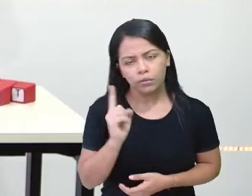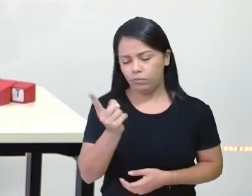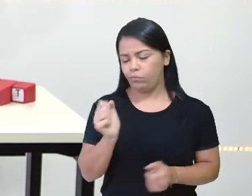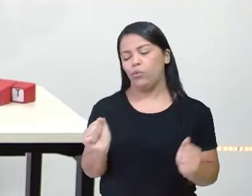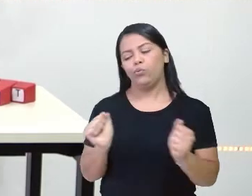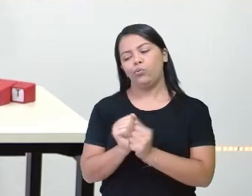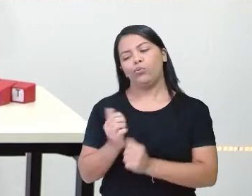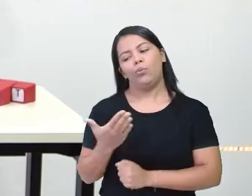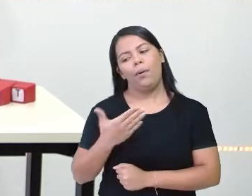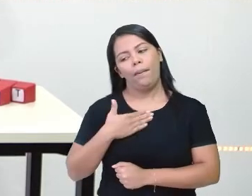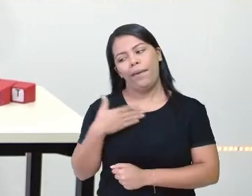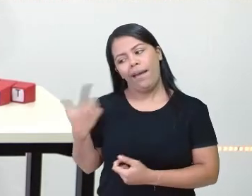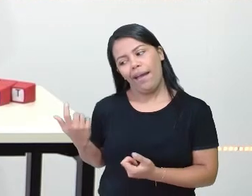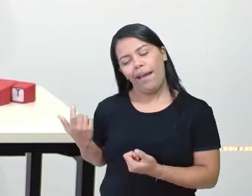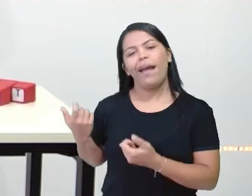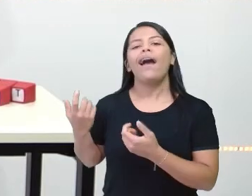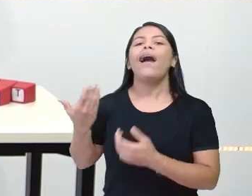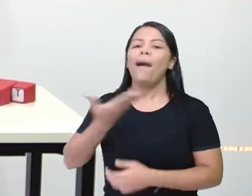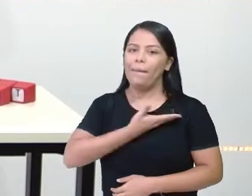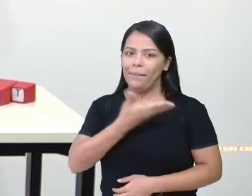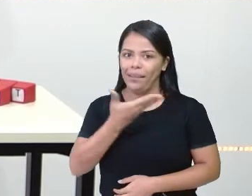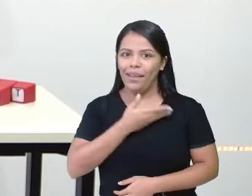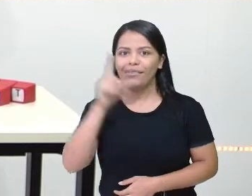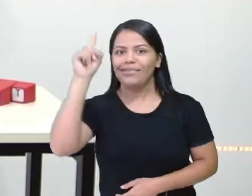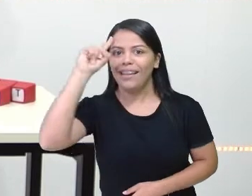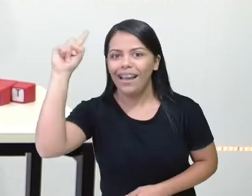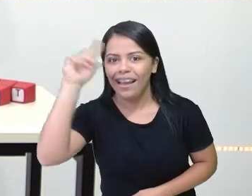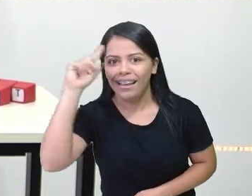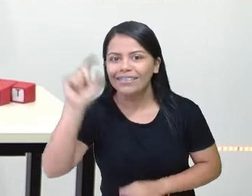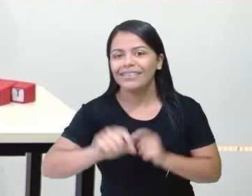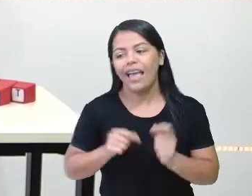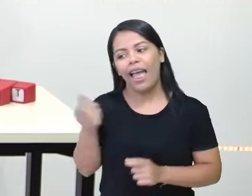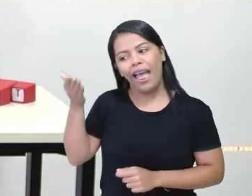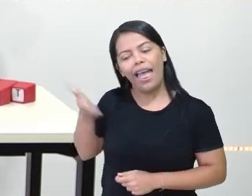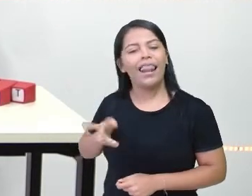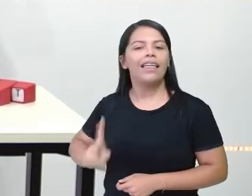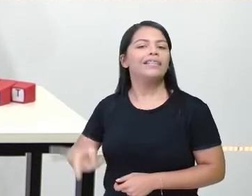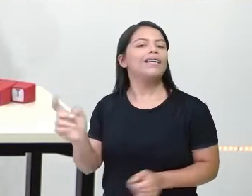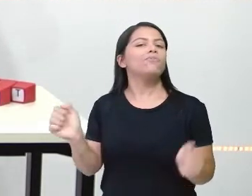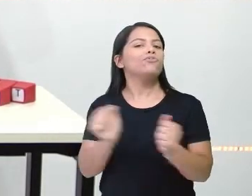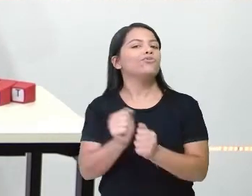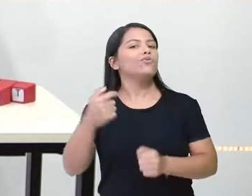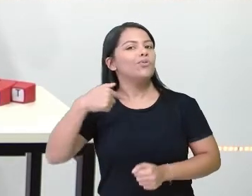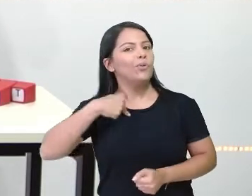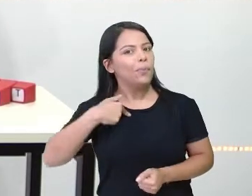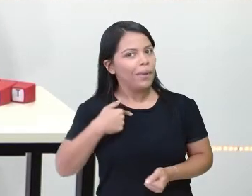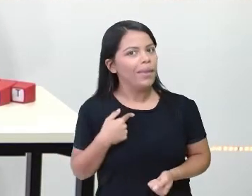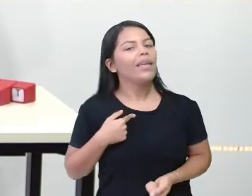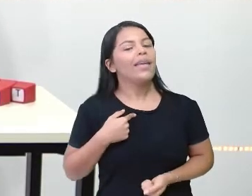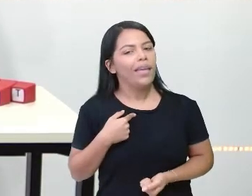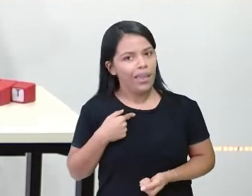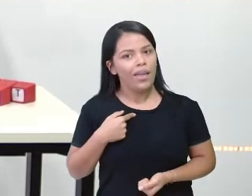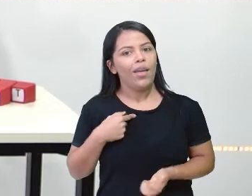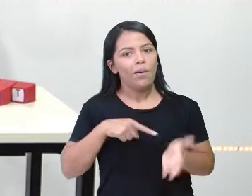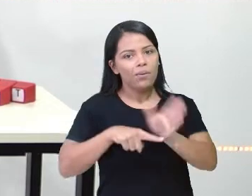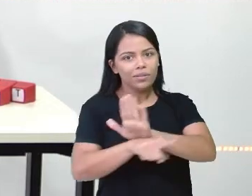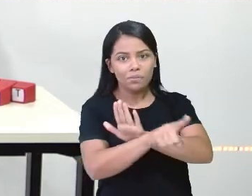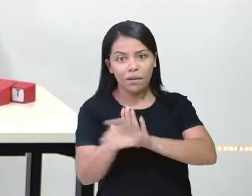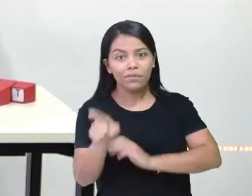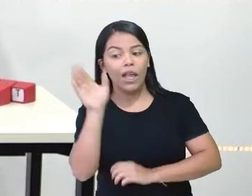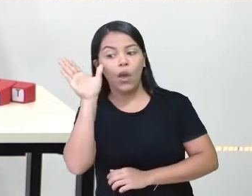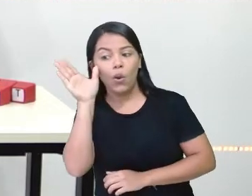diária de todos os dias, aquela que sempre está aqui trazendo curiosidade para vocês em